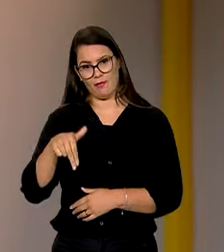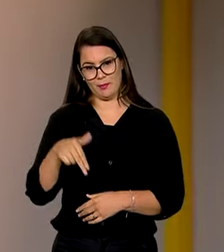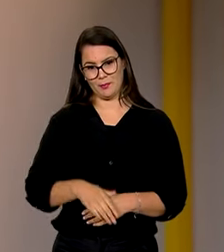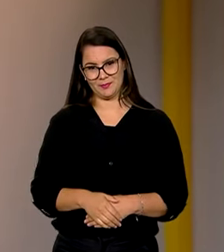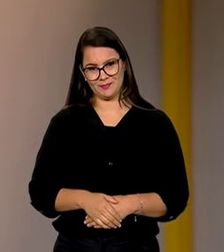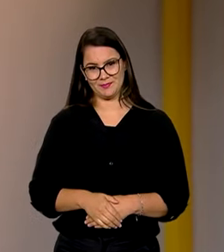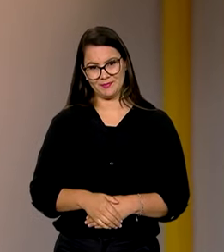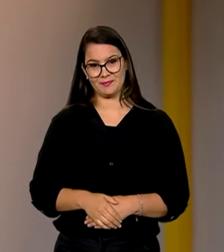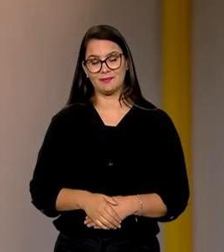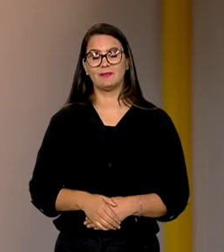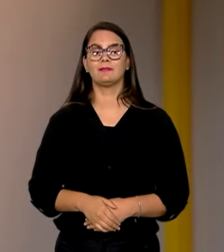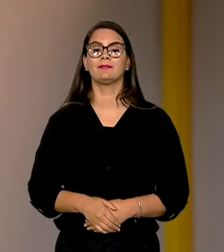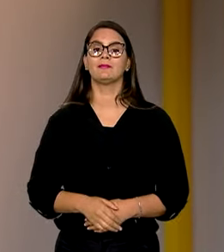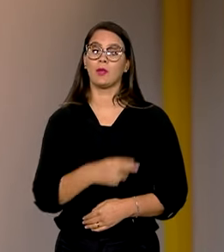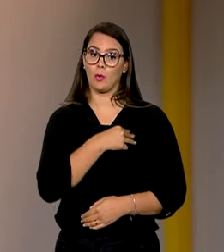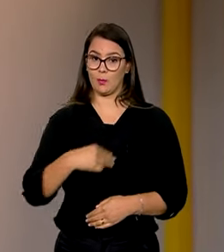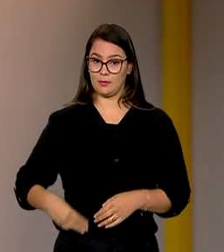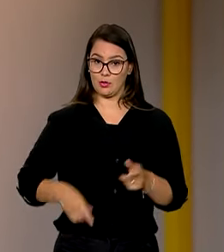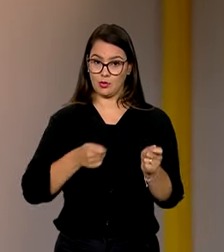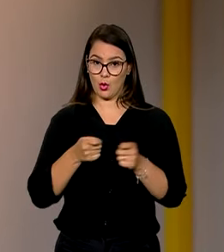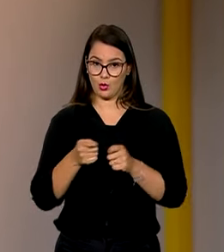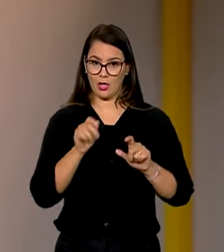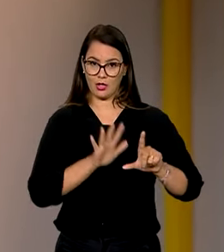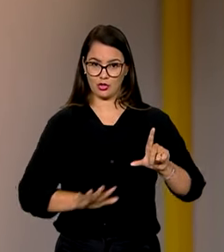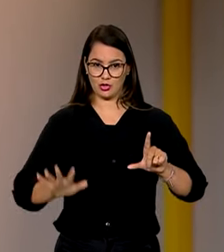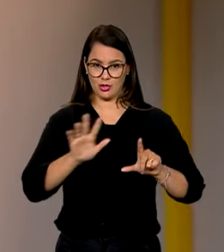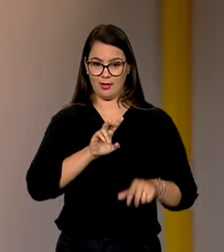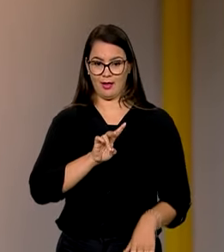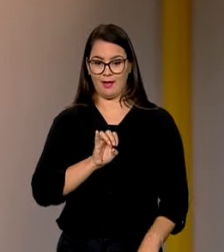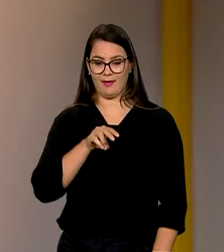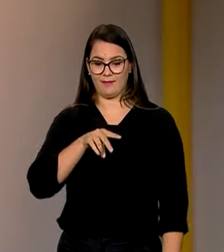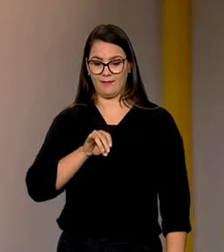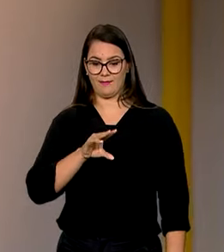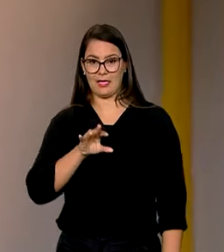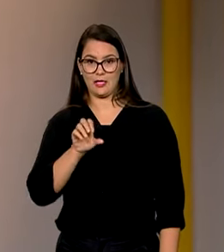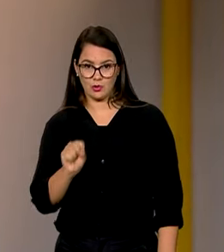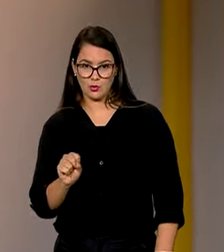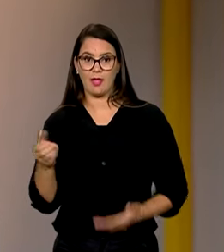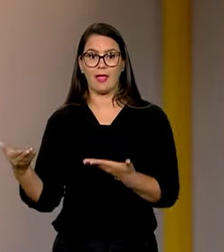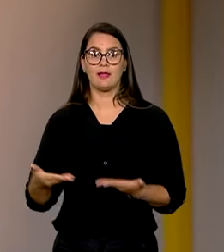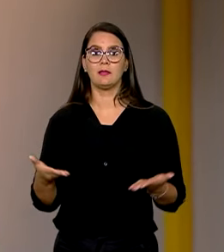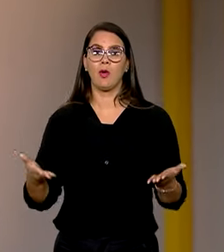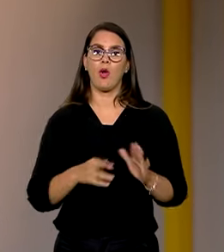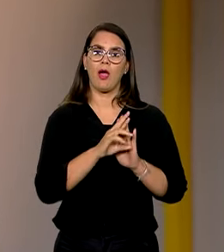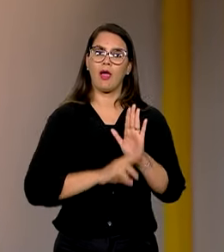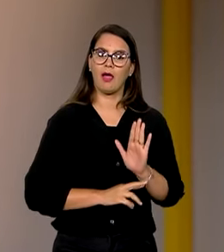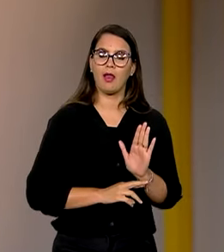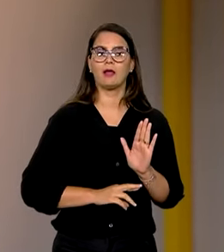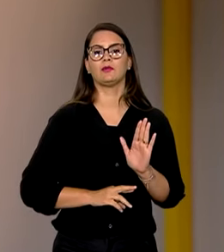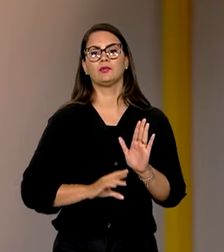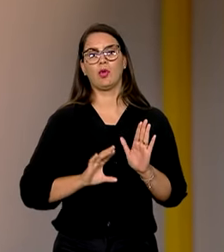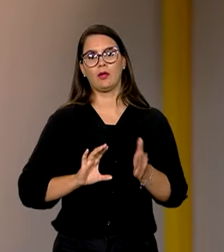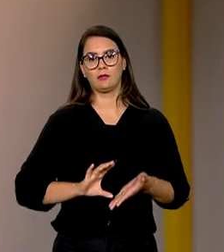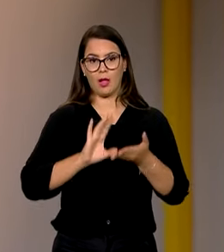O ministro da Controladoria-Geral da União, Vinícius Marques de Carvalho, recebeu hoje o relatório da Comissão Parlamentar